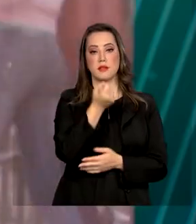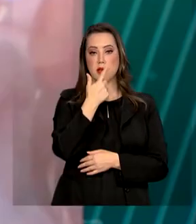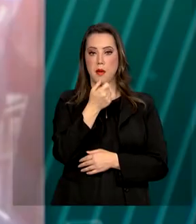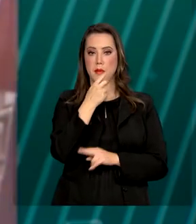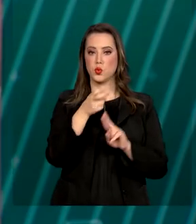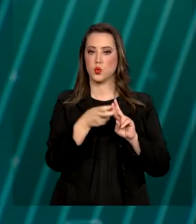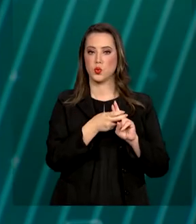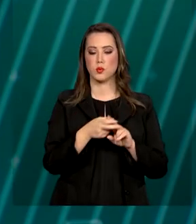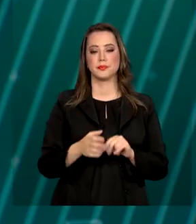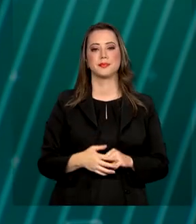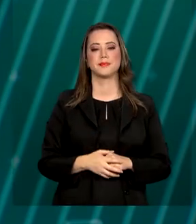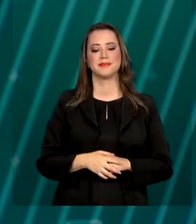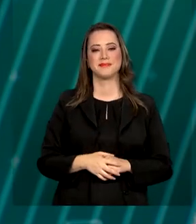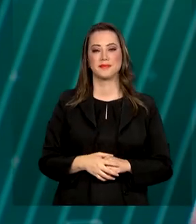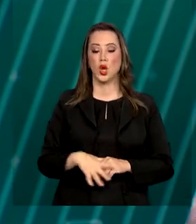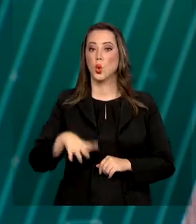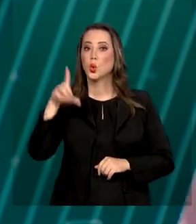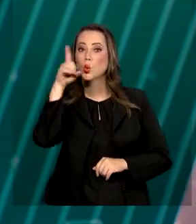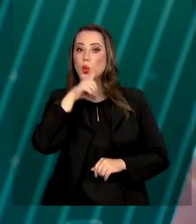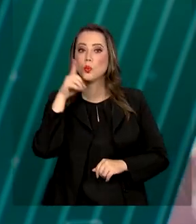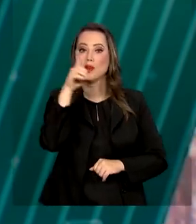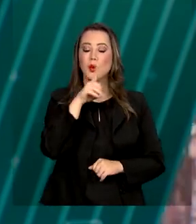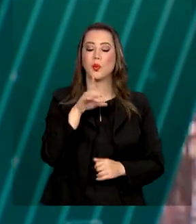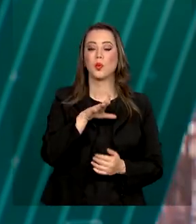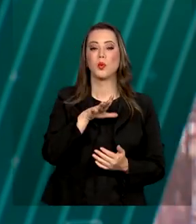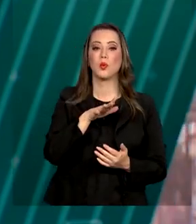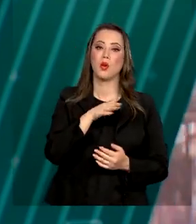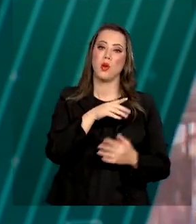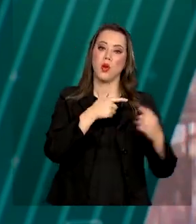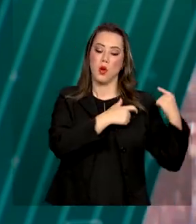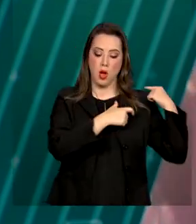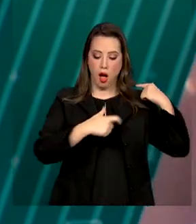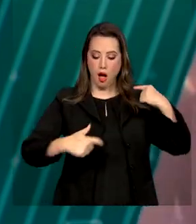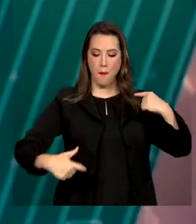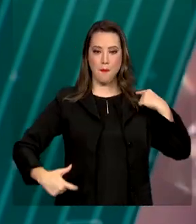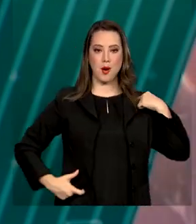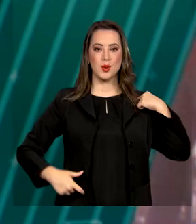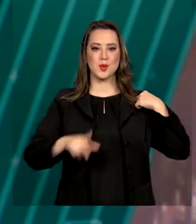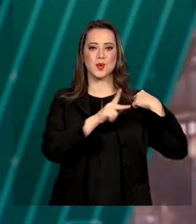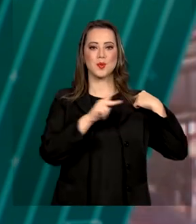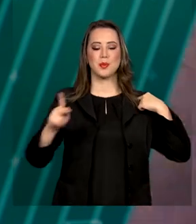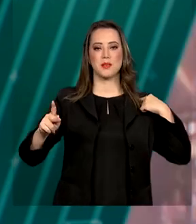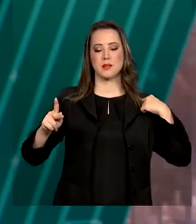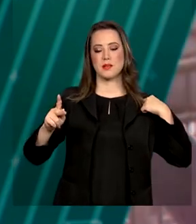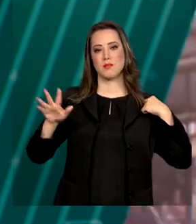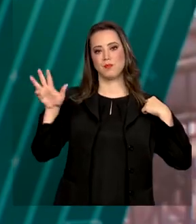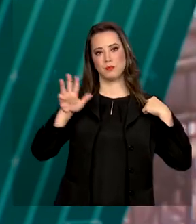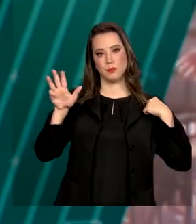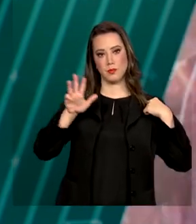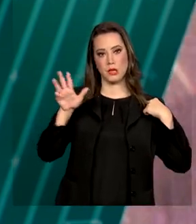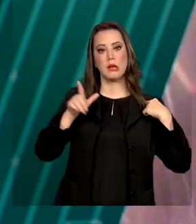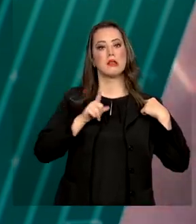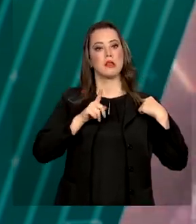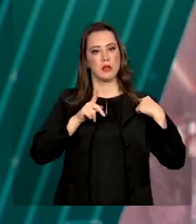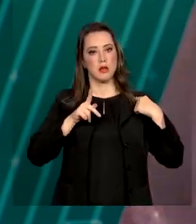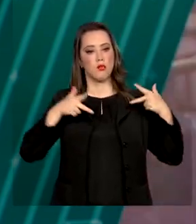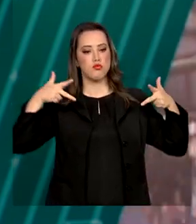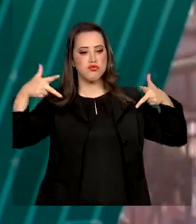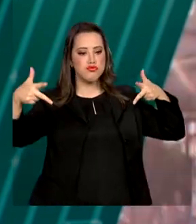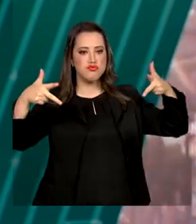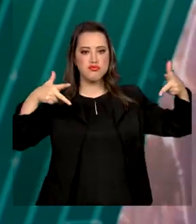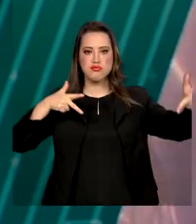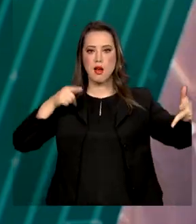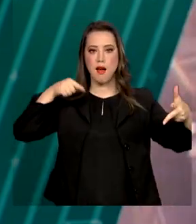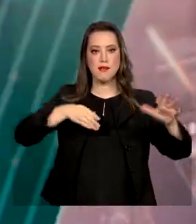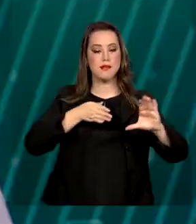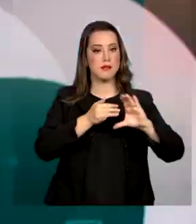No próximo domingo, a posse do presidente eleito, Luiz Inácio Lula da Silva, terá ampla cobertura dos veículos da EBC, a empresa Brasil de